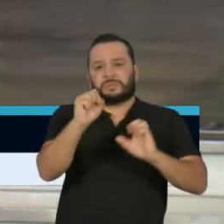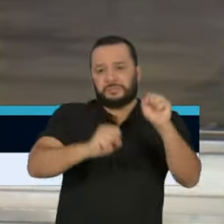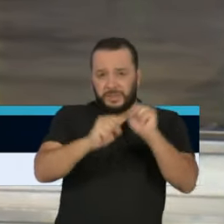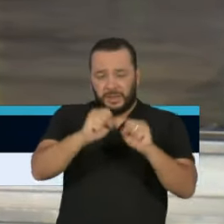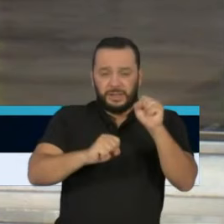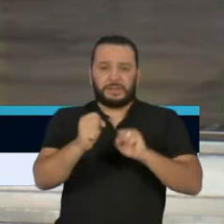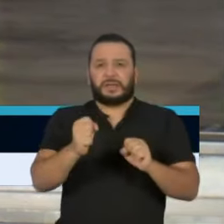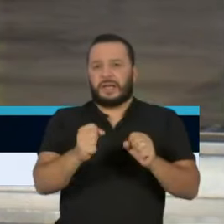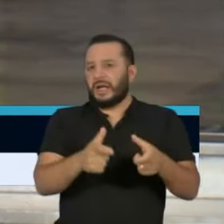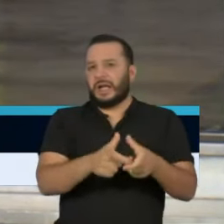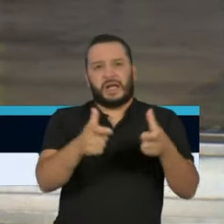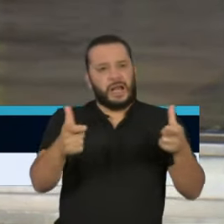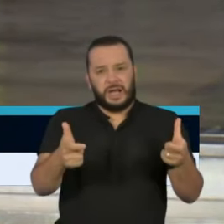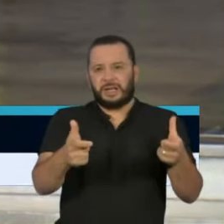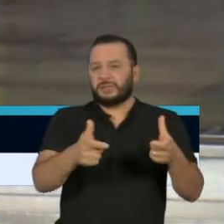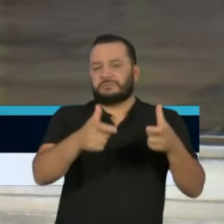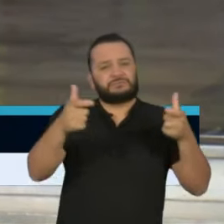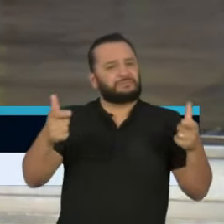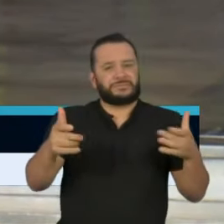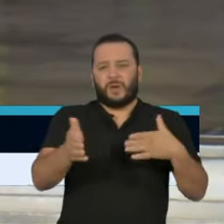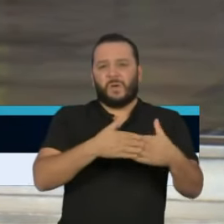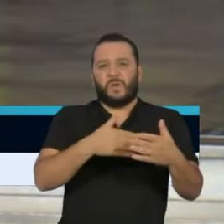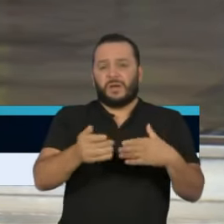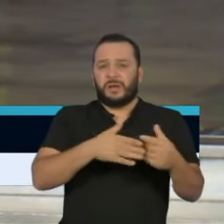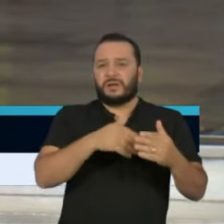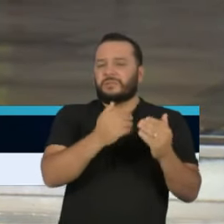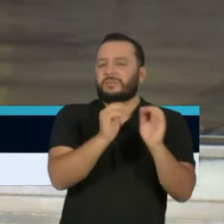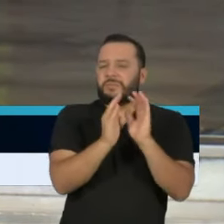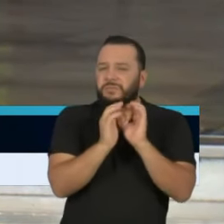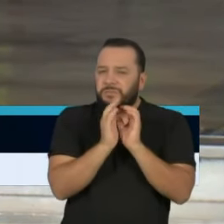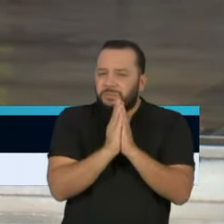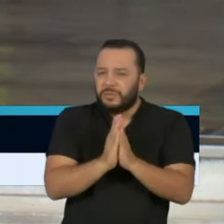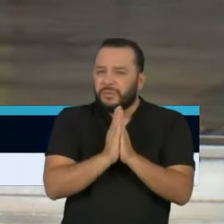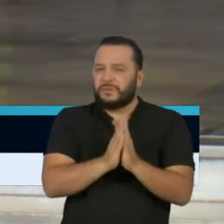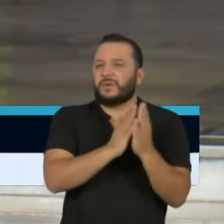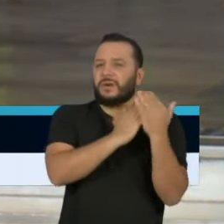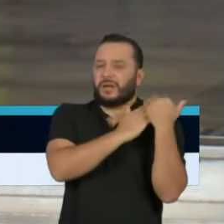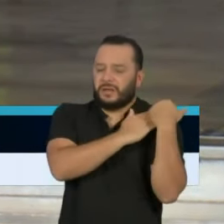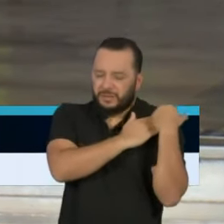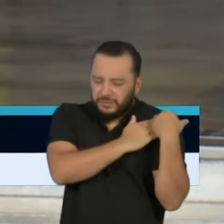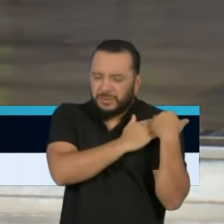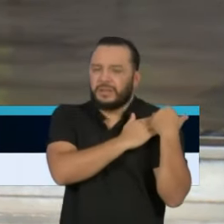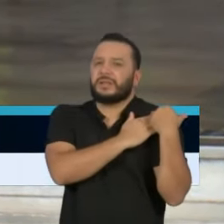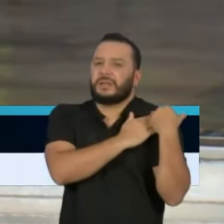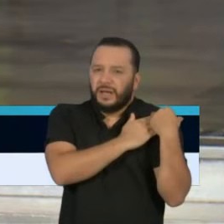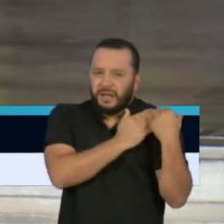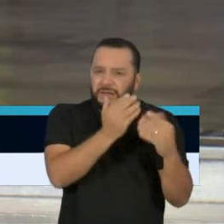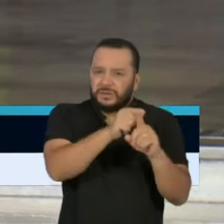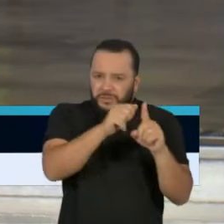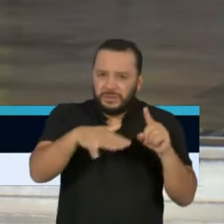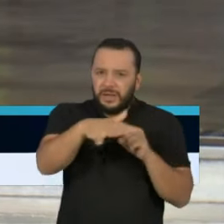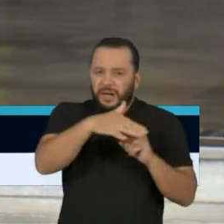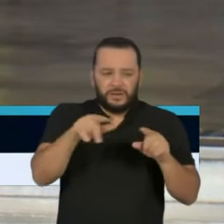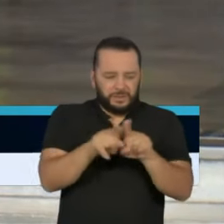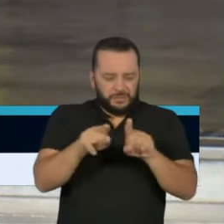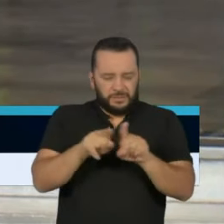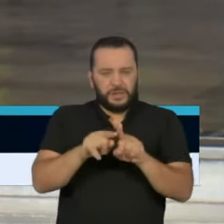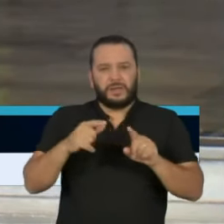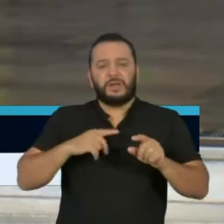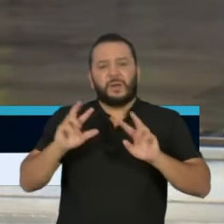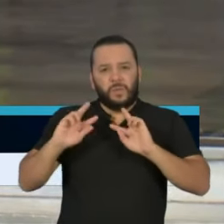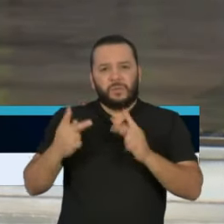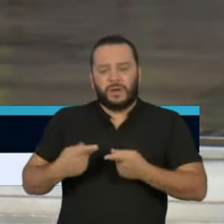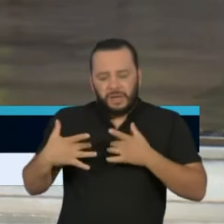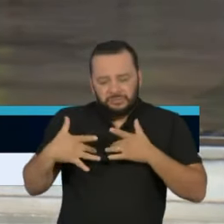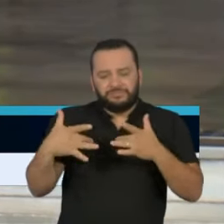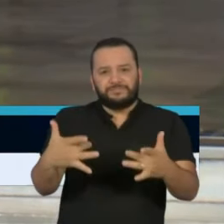exerçam a sua responsabilidade social e exerçam o seu lado humanitário. Lembrem-se